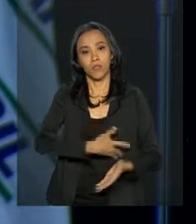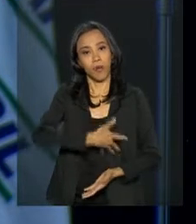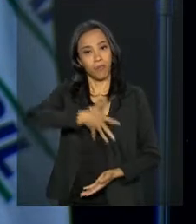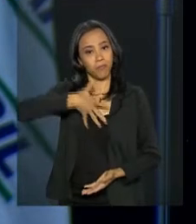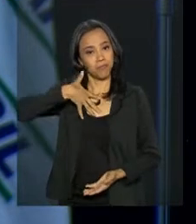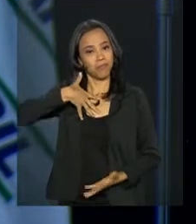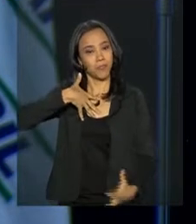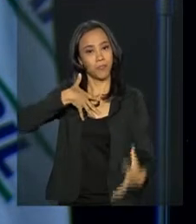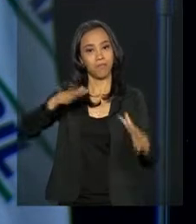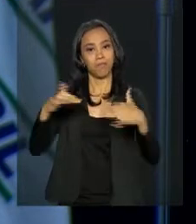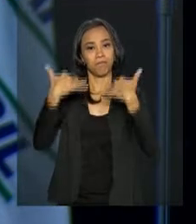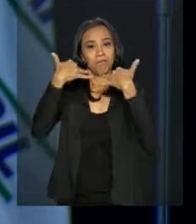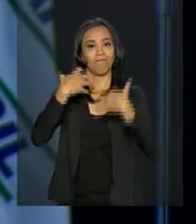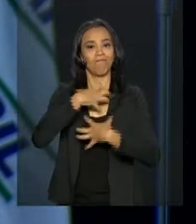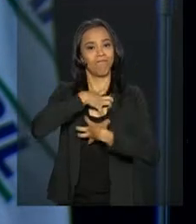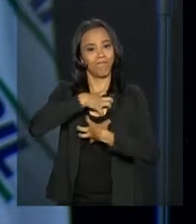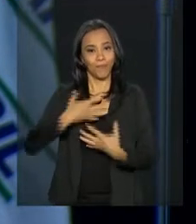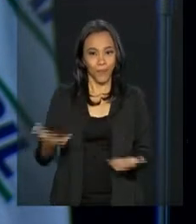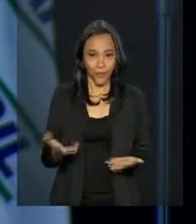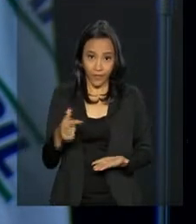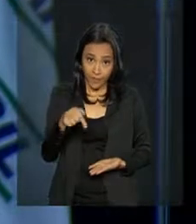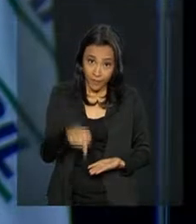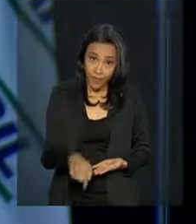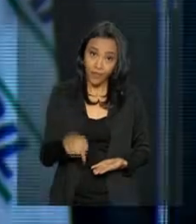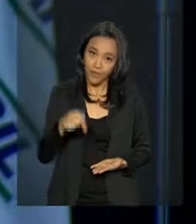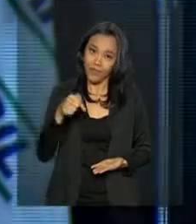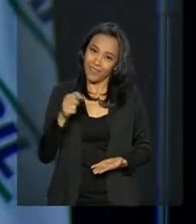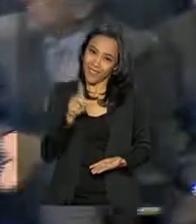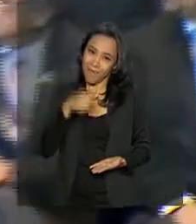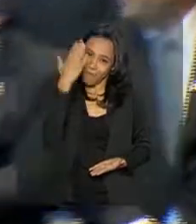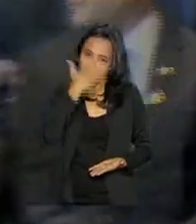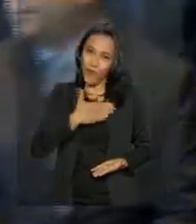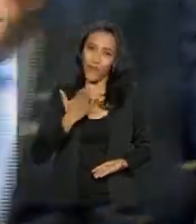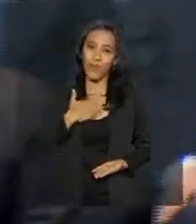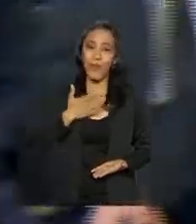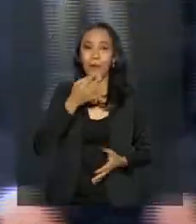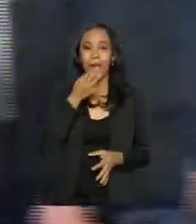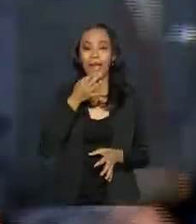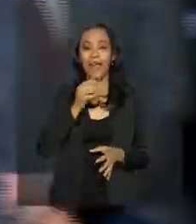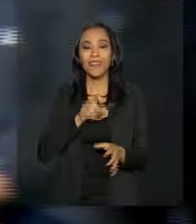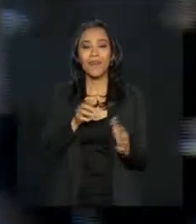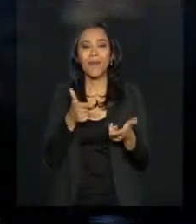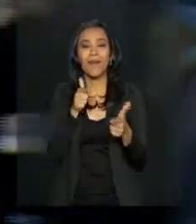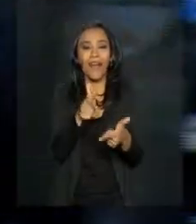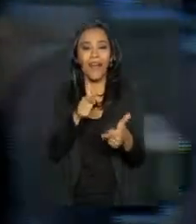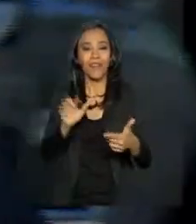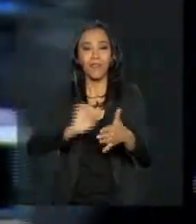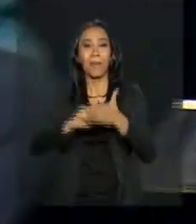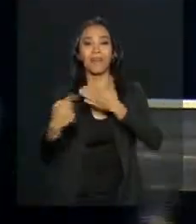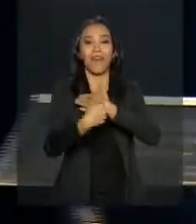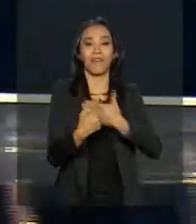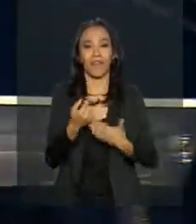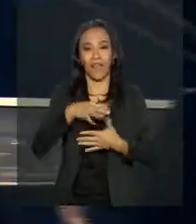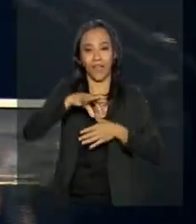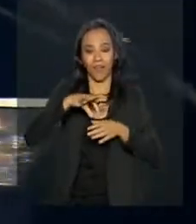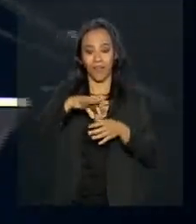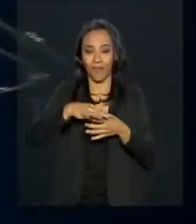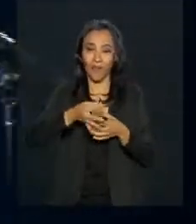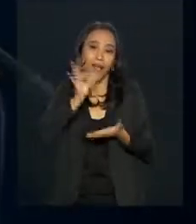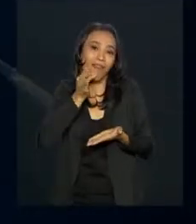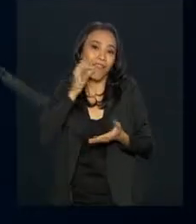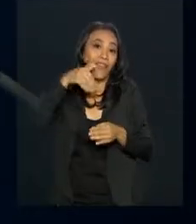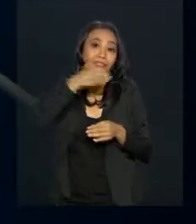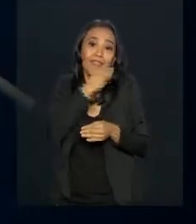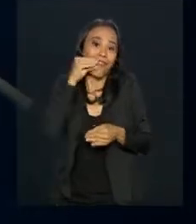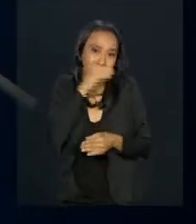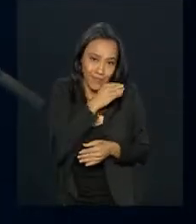sinceríssima, mostra que o meu café ainda está quente. Para o presidente da FIEG, Pedro Álvares de Oliveira, as medidas